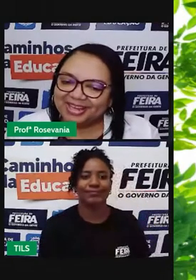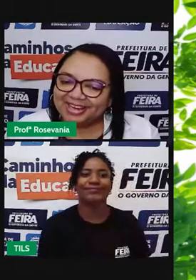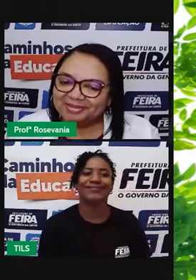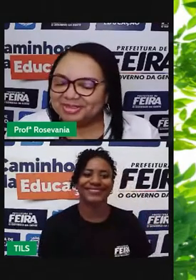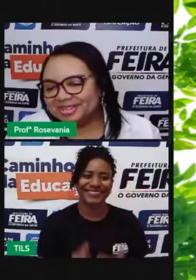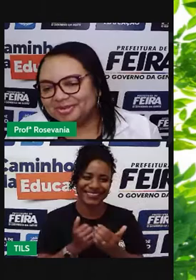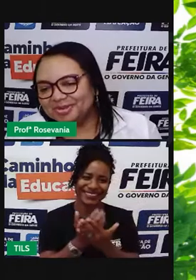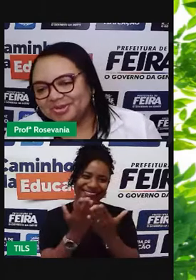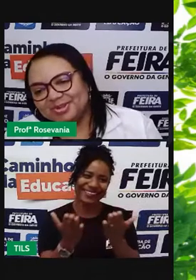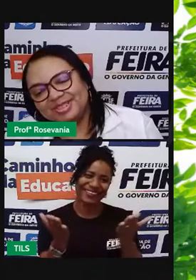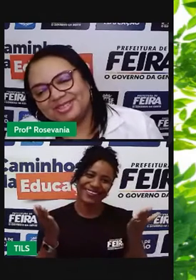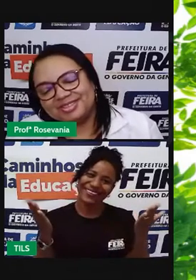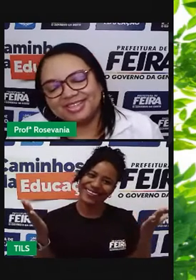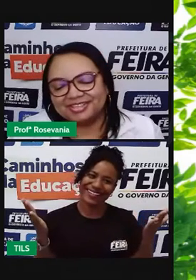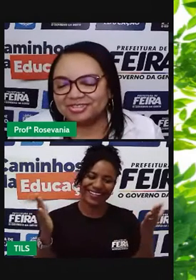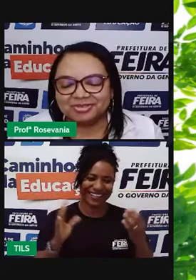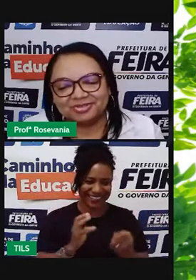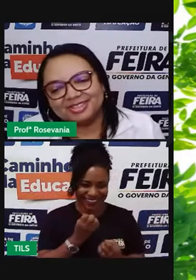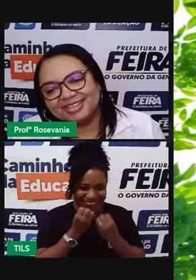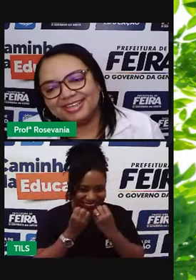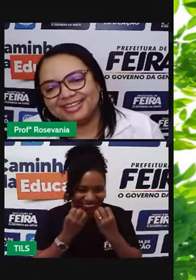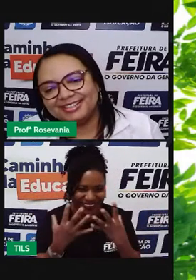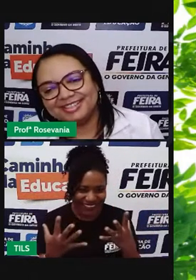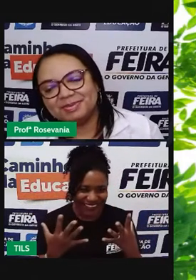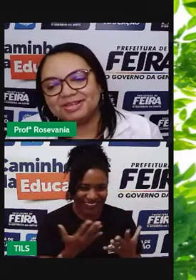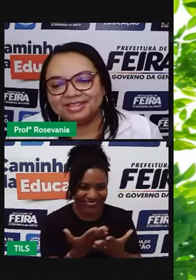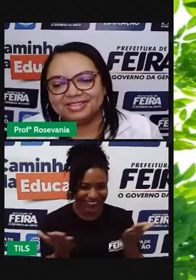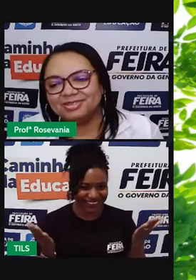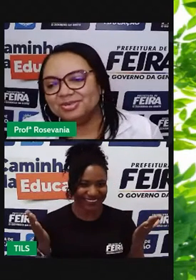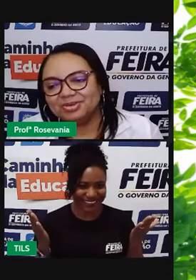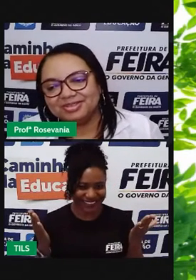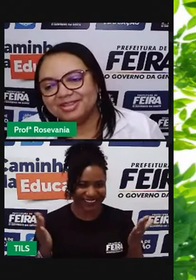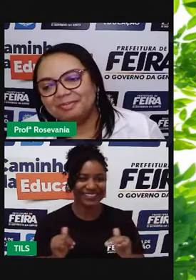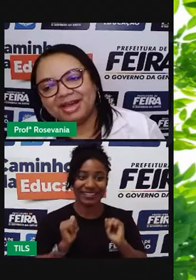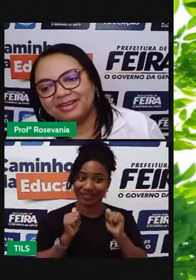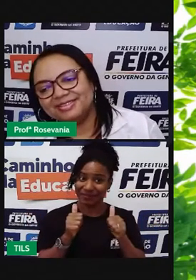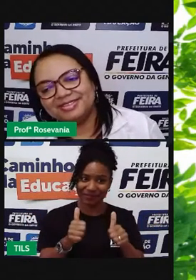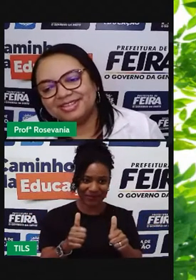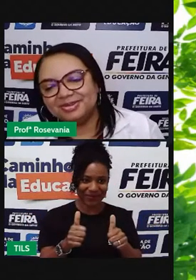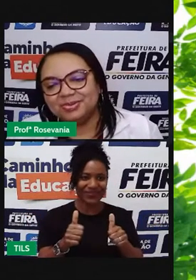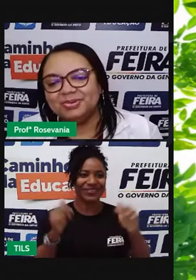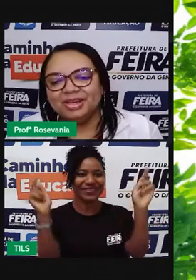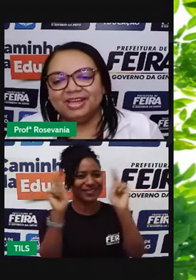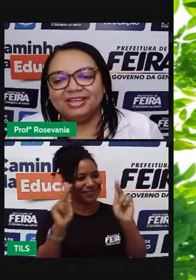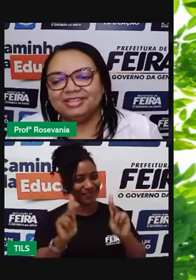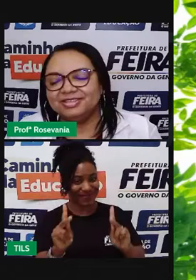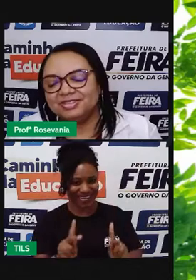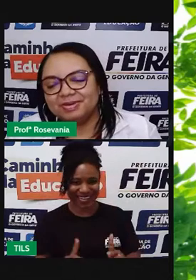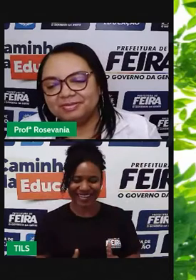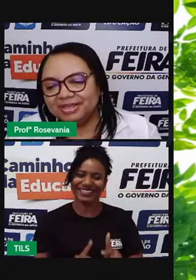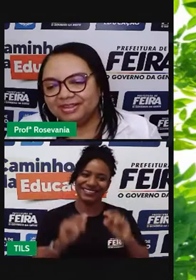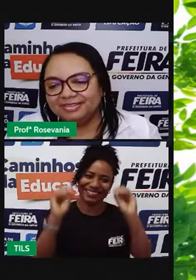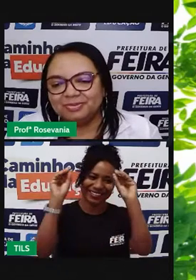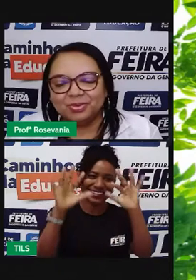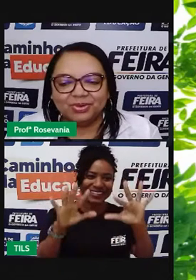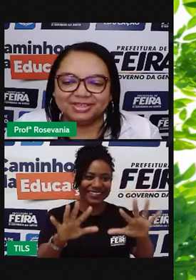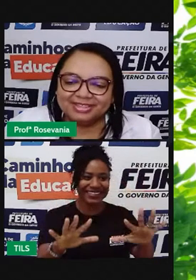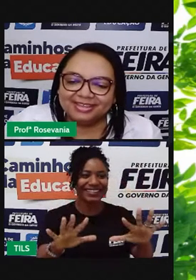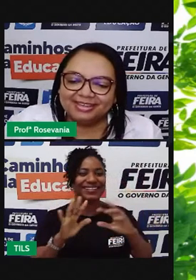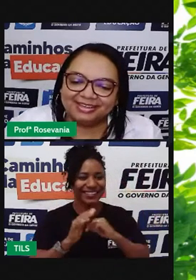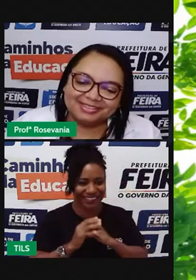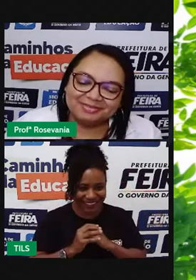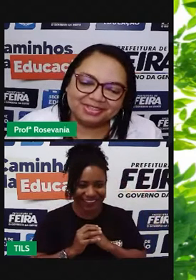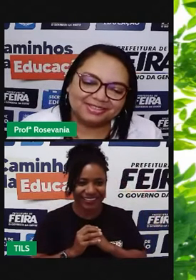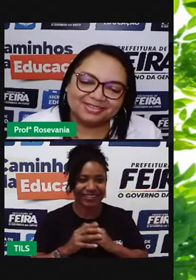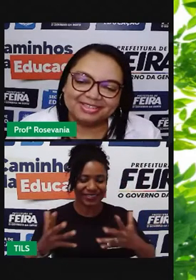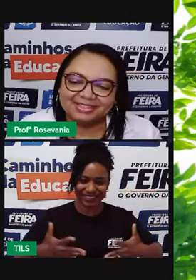Olá, meus amores, tudo certinho com vocês? Espero que estejam todos na paz do Senhor e que estejam experimentando muitas